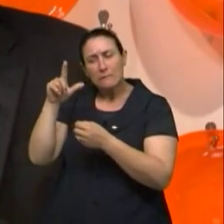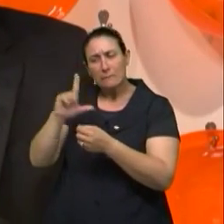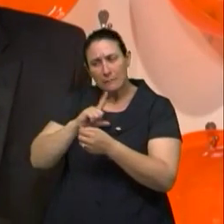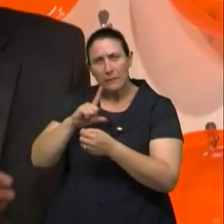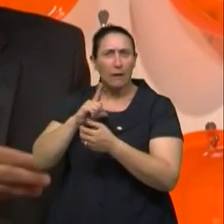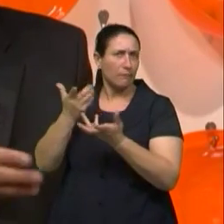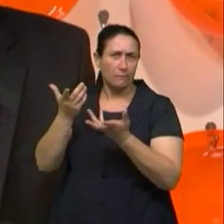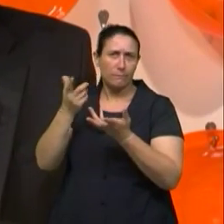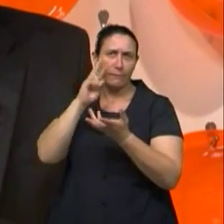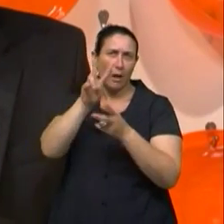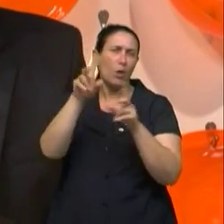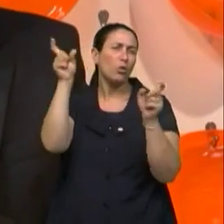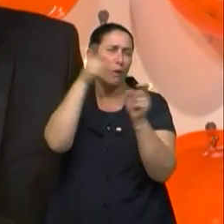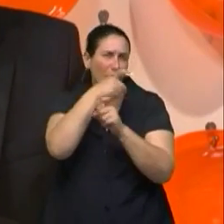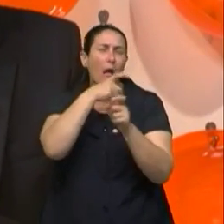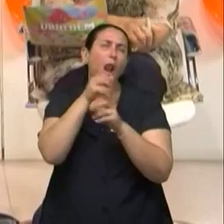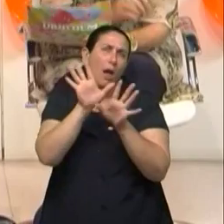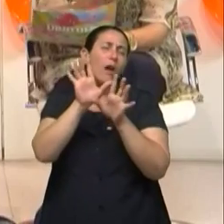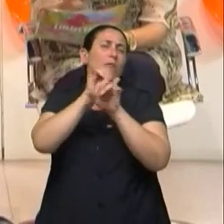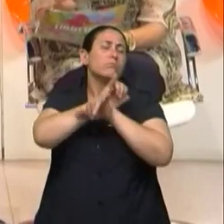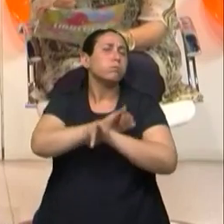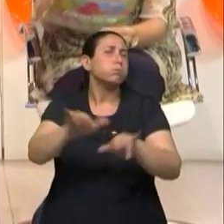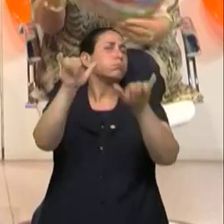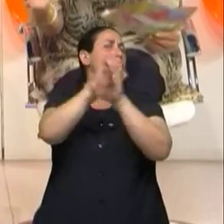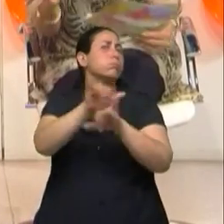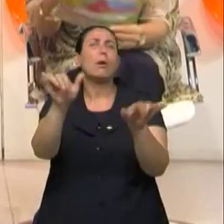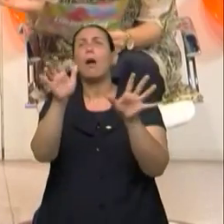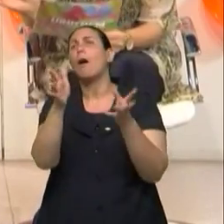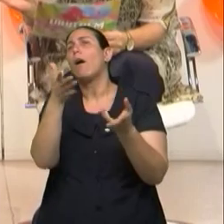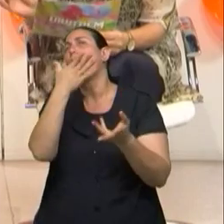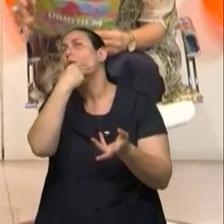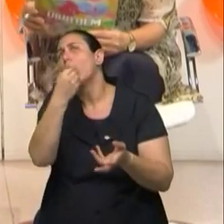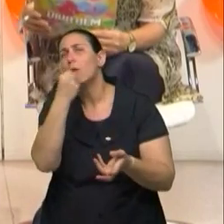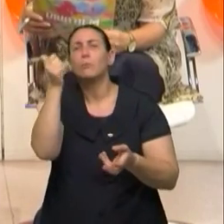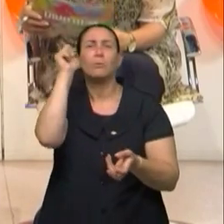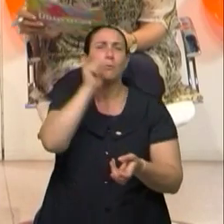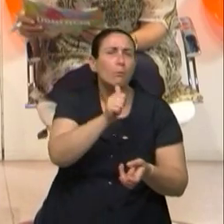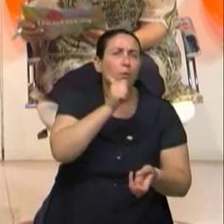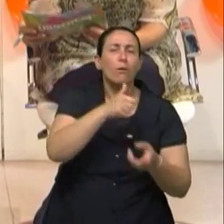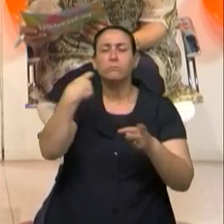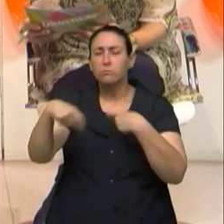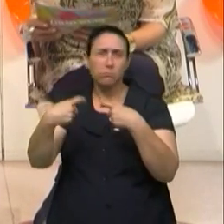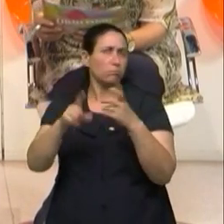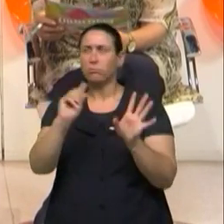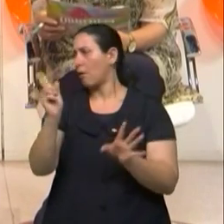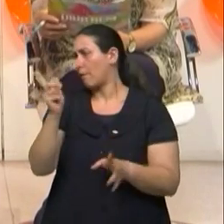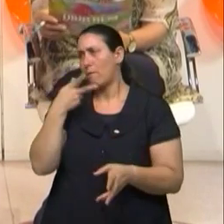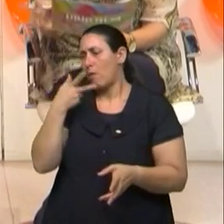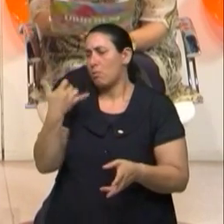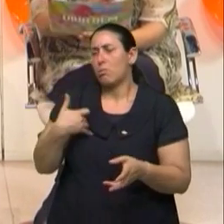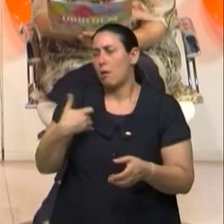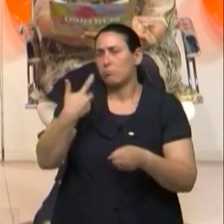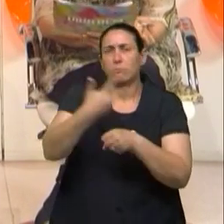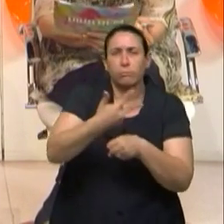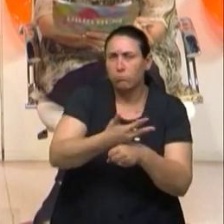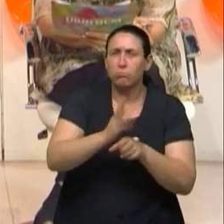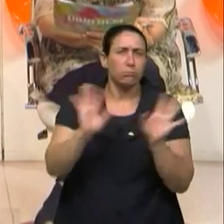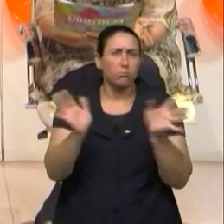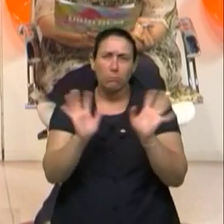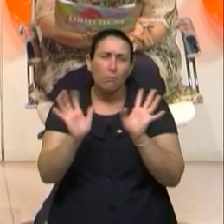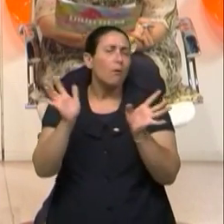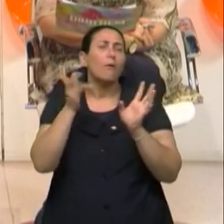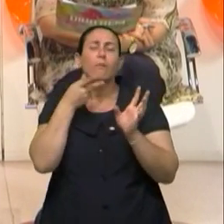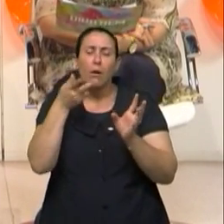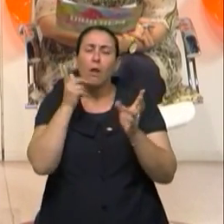novelas, Isso também é para todas as idades. Exatamente, para todas as idades. A gente não está falando do jovem,